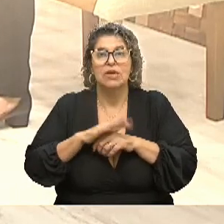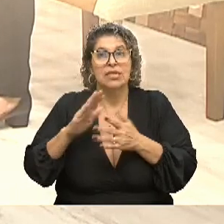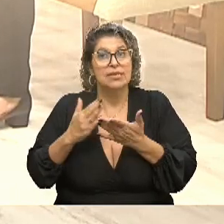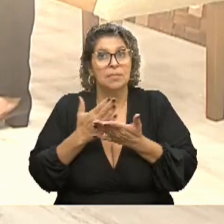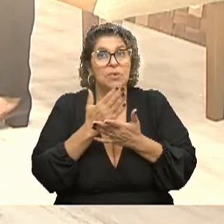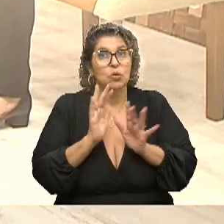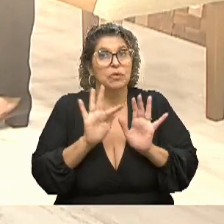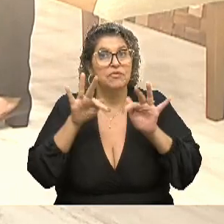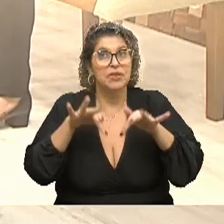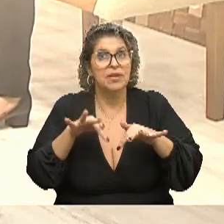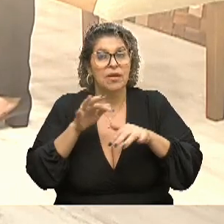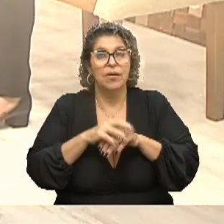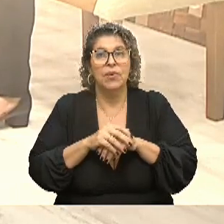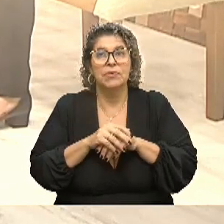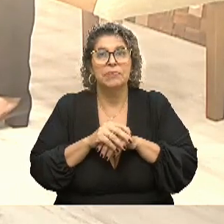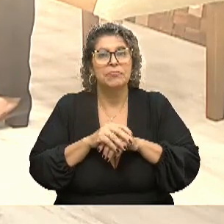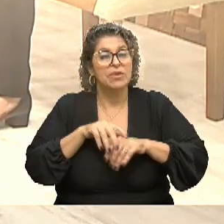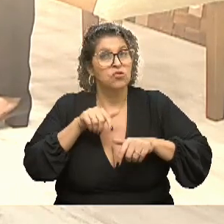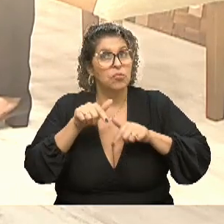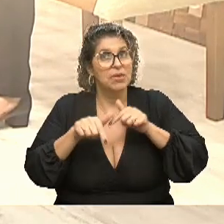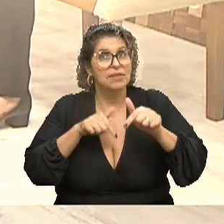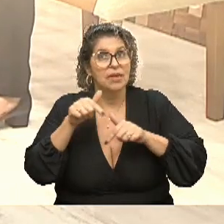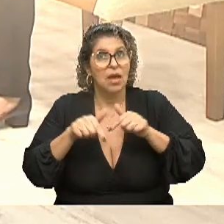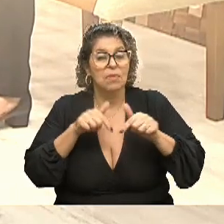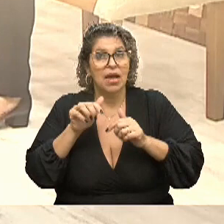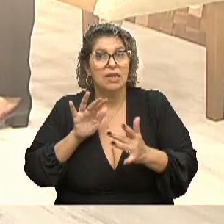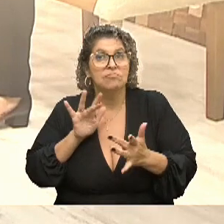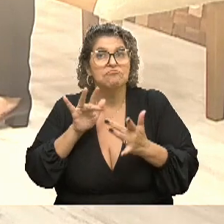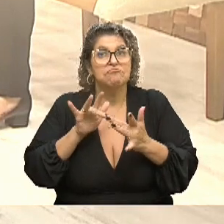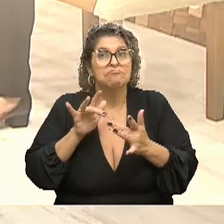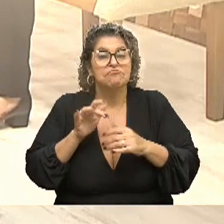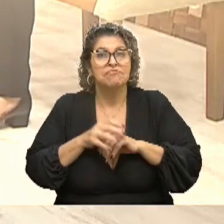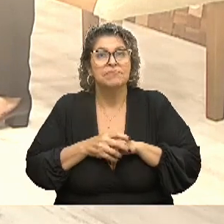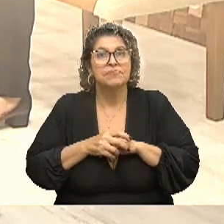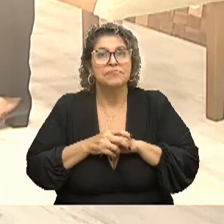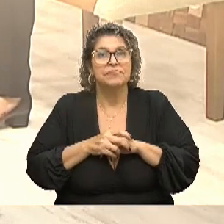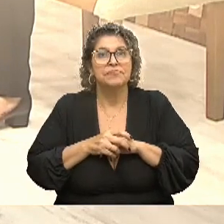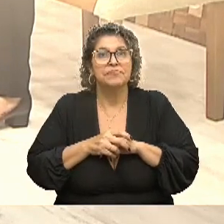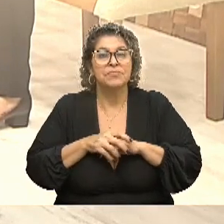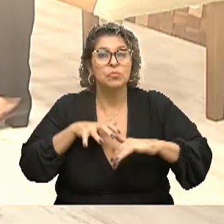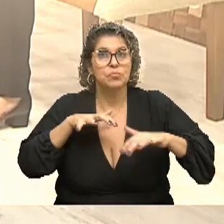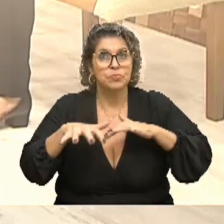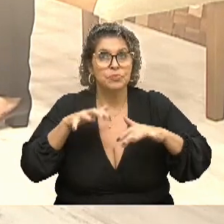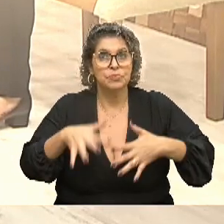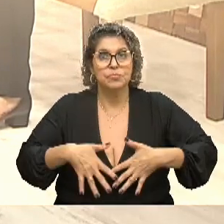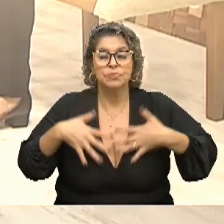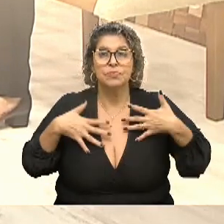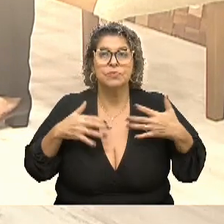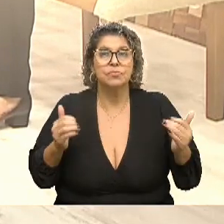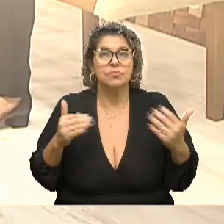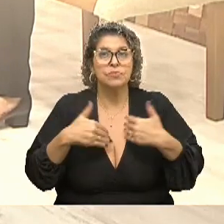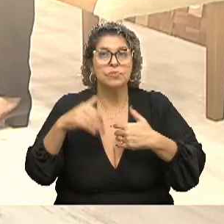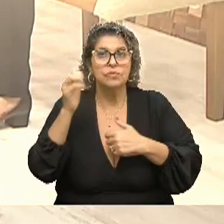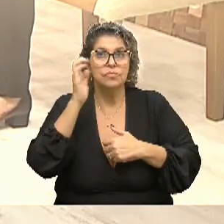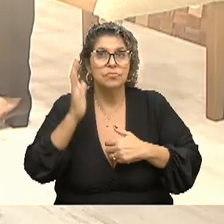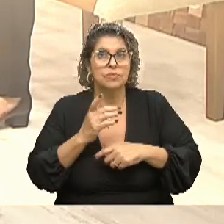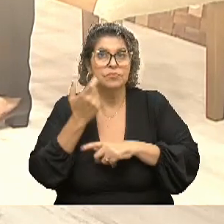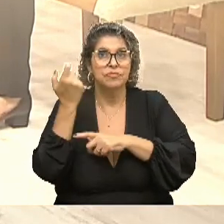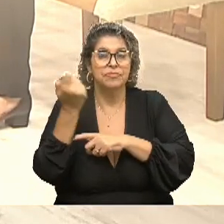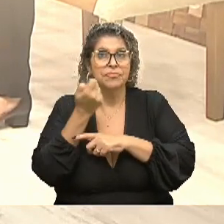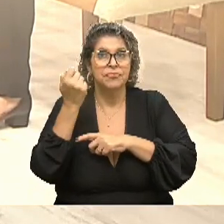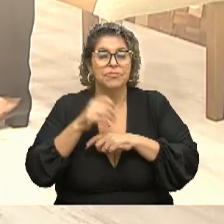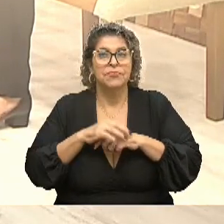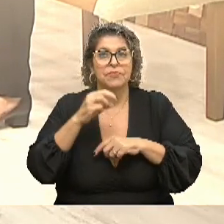para o fim do programa, falasse sobre esse trabalho e deixasse o contato para nós. Tá. O Movimento Orgulho Autista Brasil, no Rio Grande do Sul,